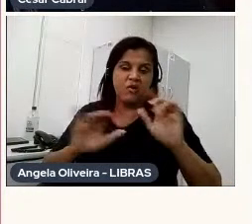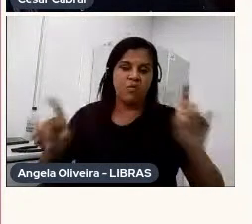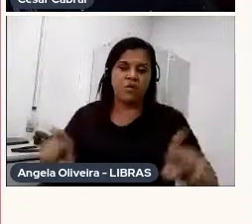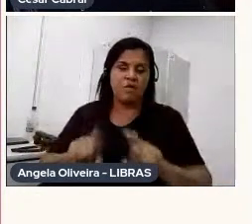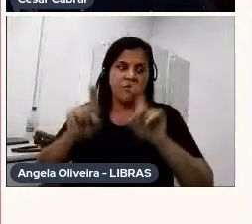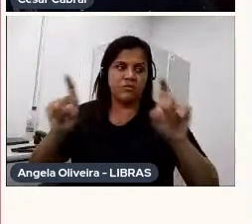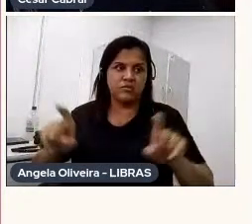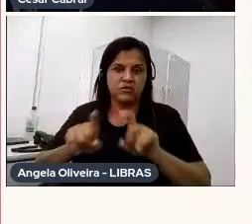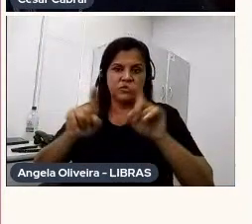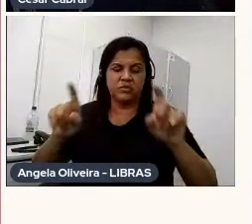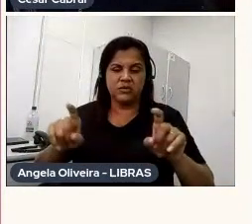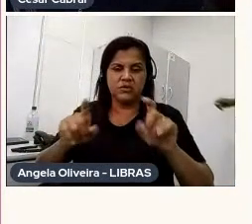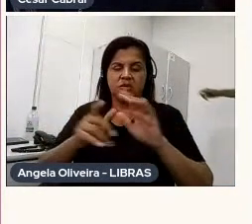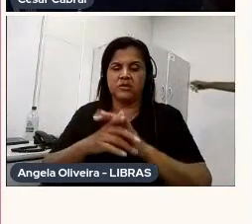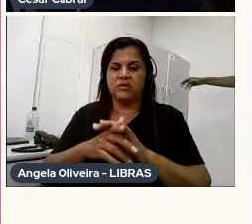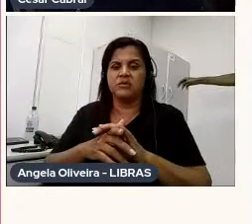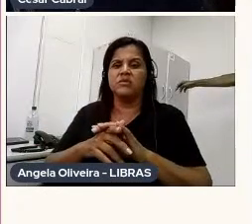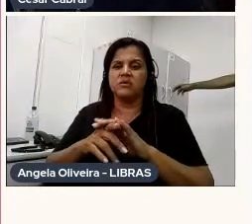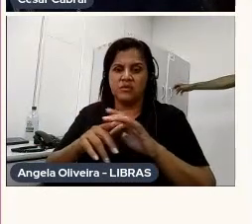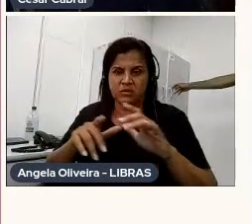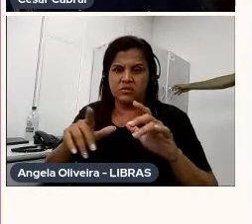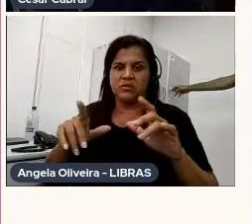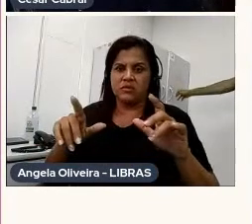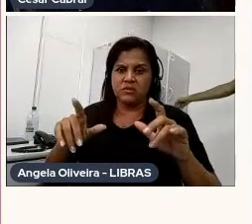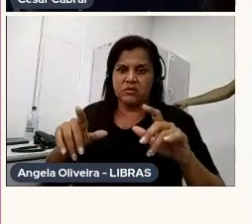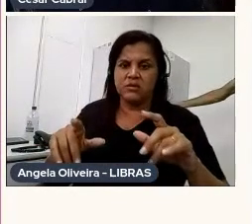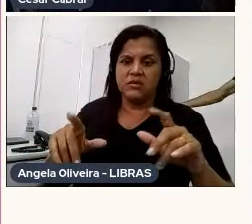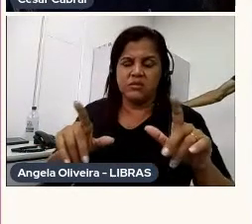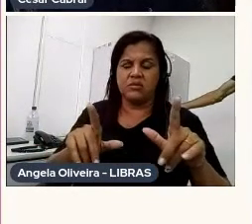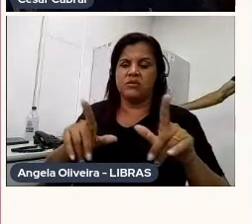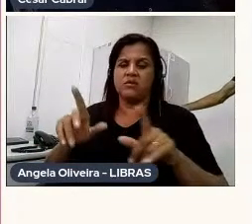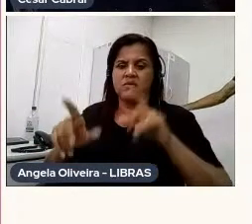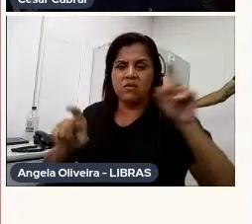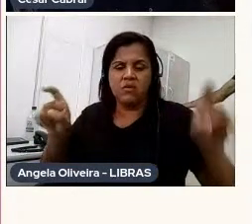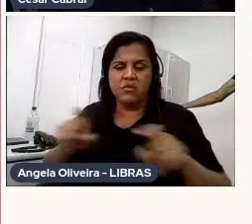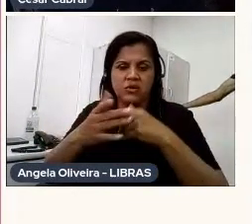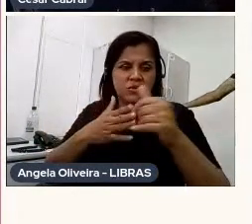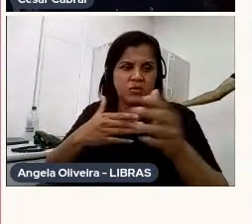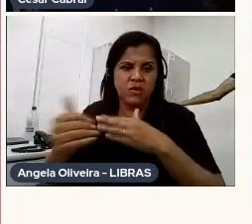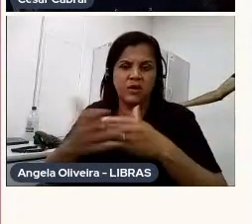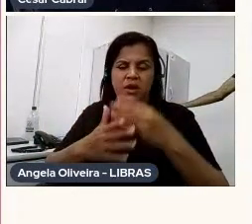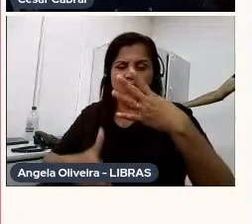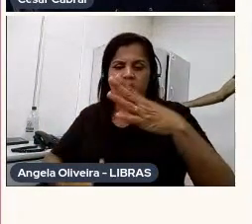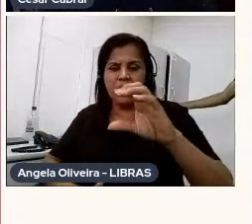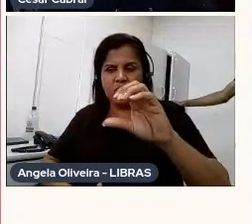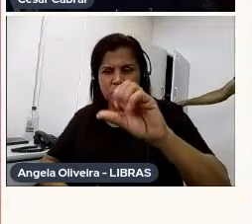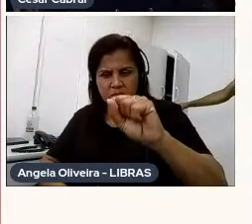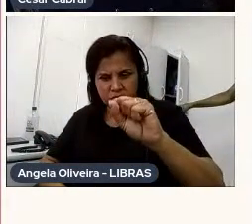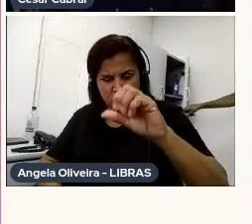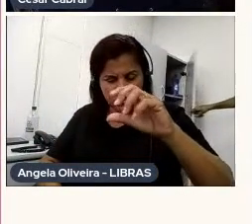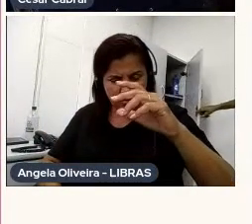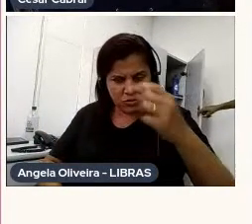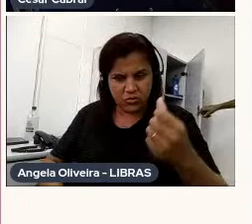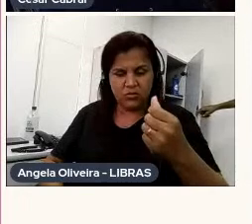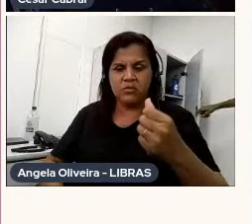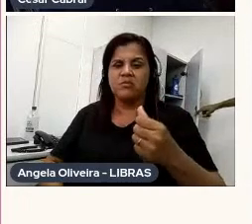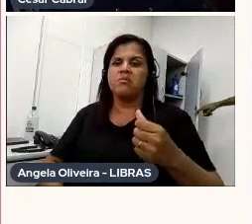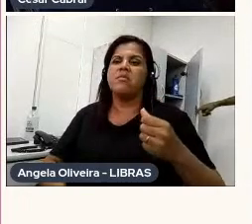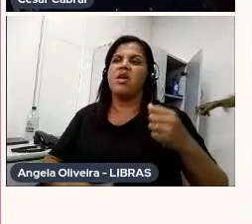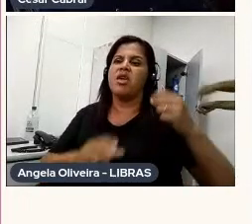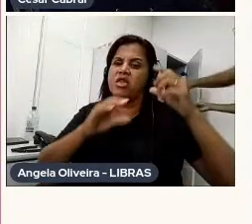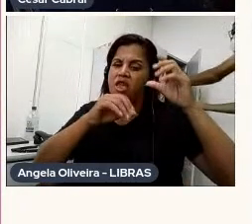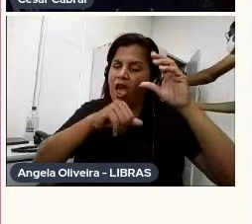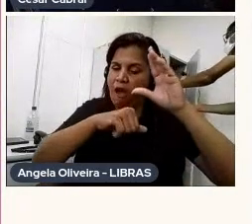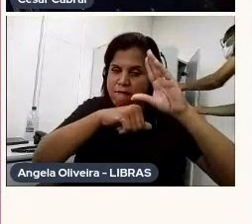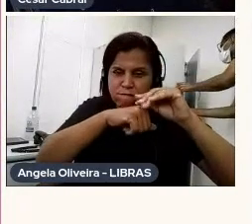num computador PC qualquer aí, 486, e fotógrafo, Tim Tim, a produtora era Carol